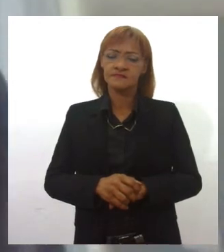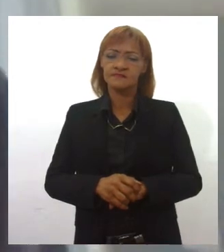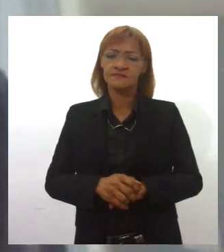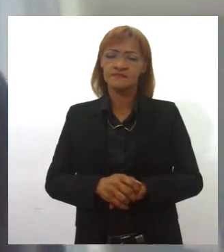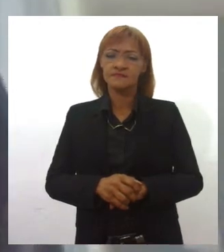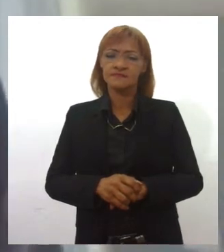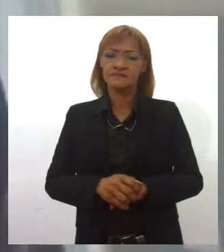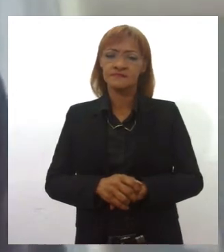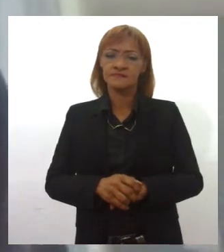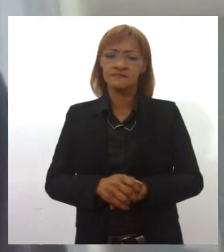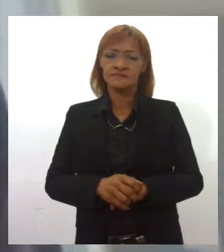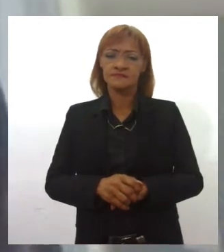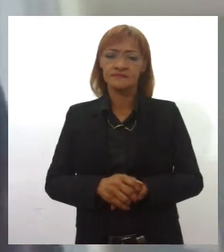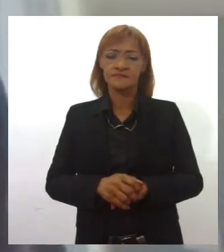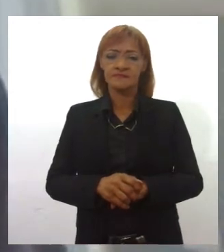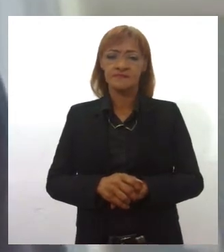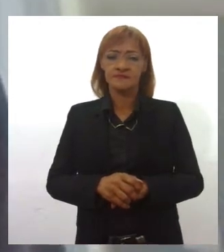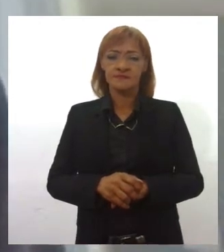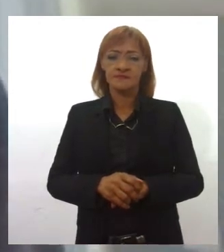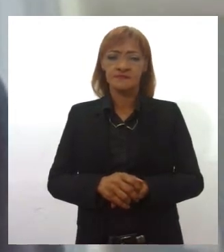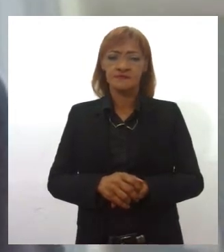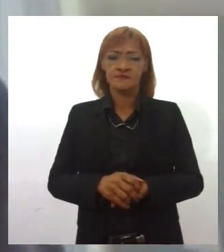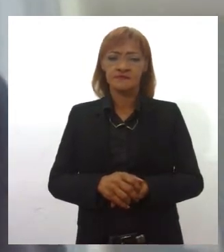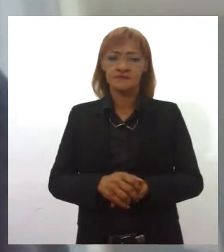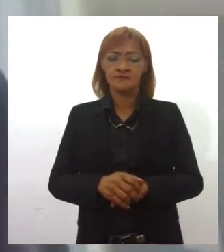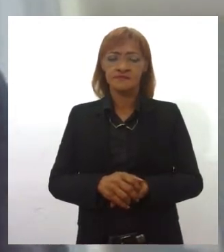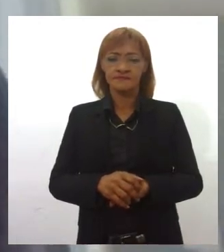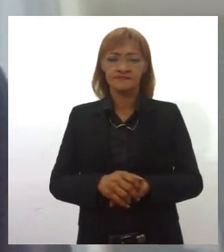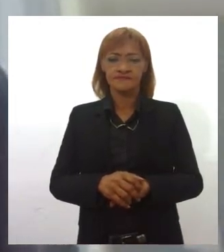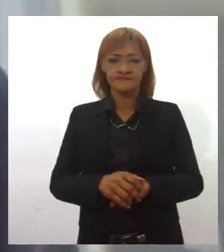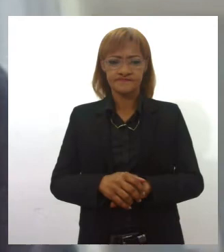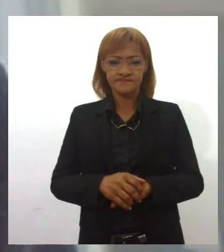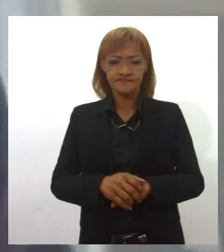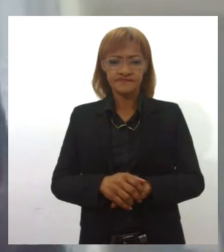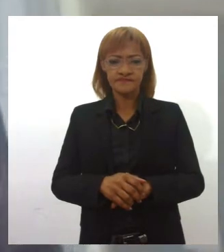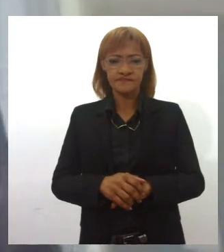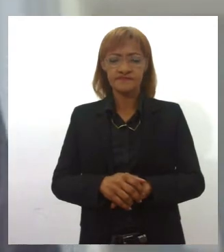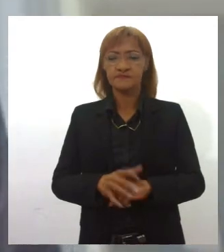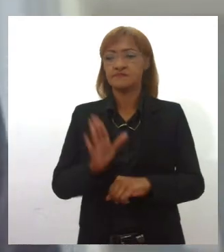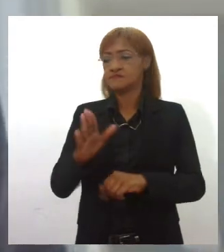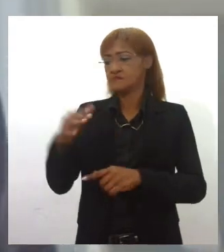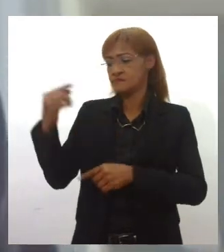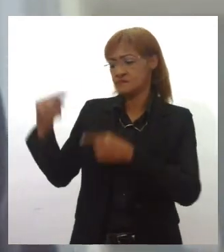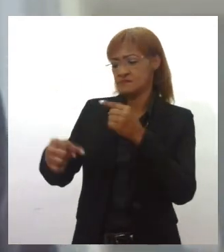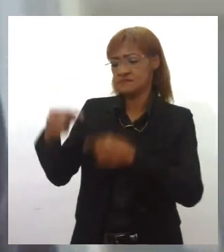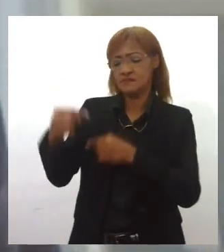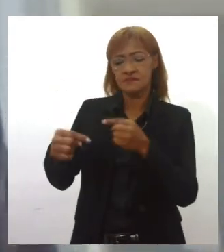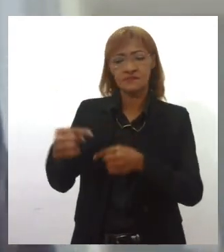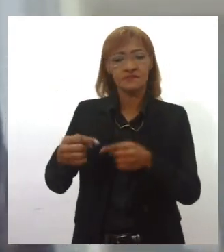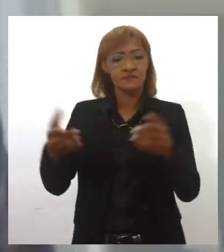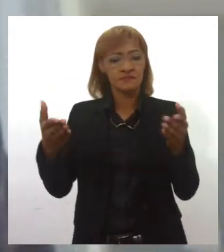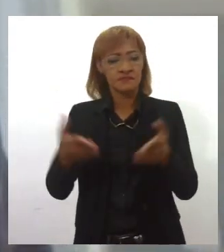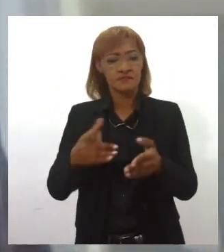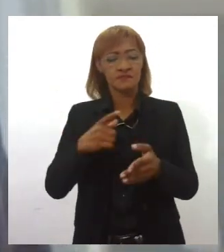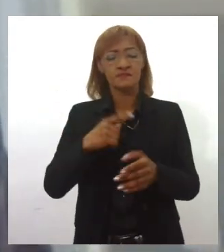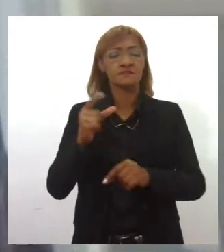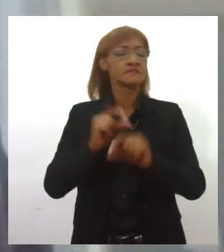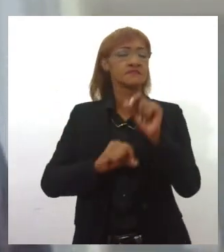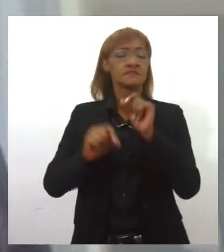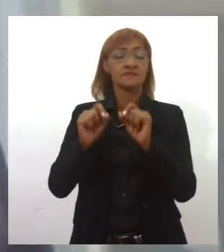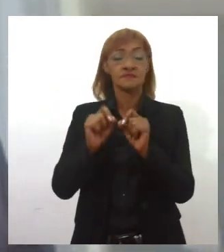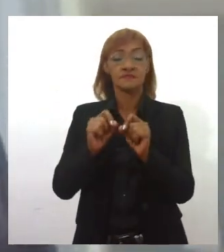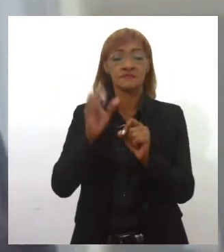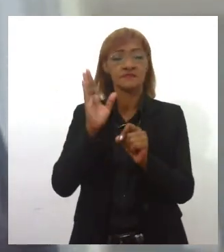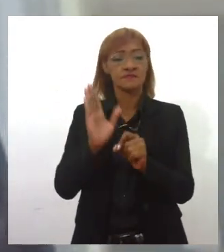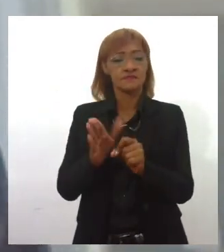realizado em 2010, 2014, 2018. Essa é a quarta. A discussão passa, realmente, pelo monitoramento